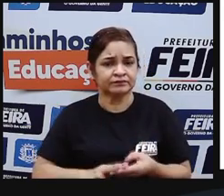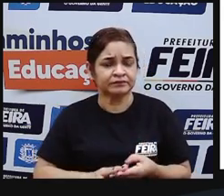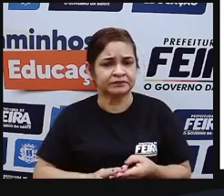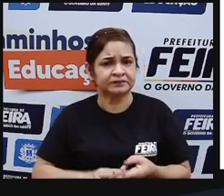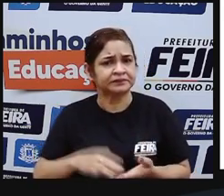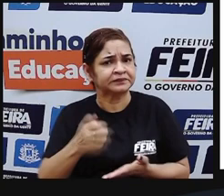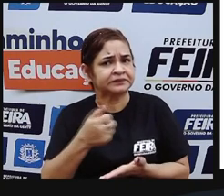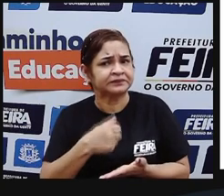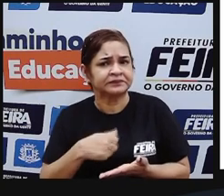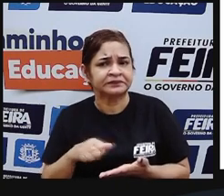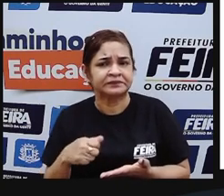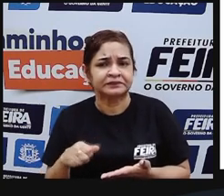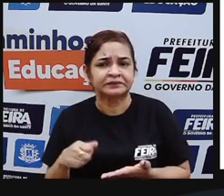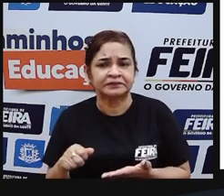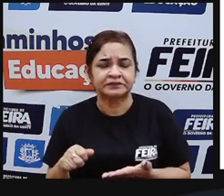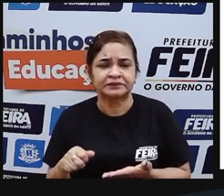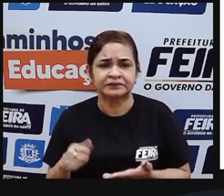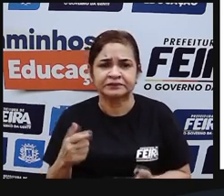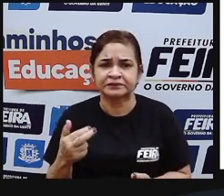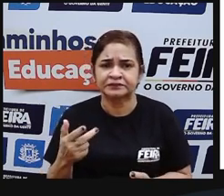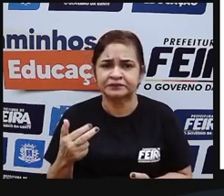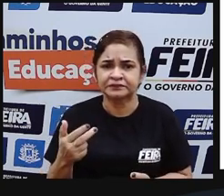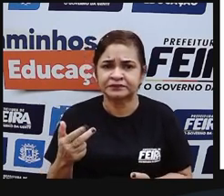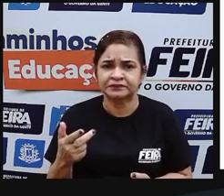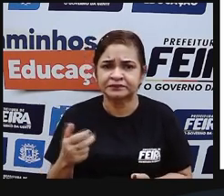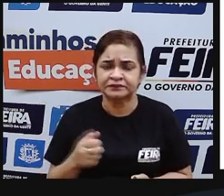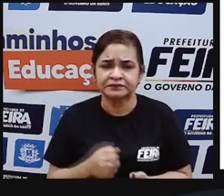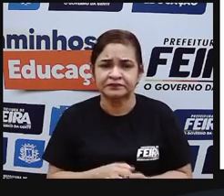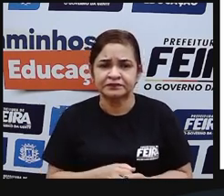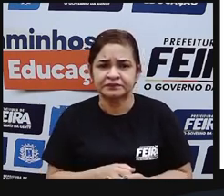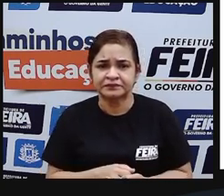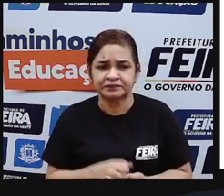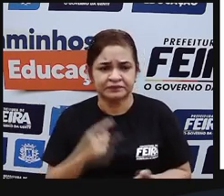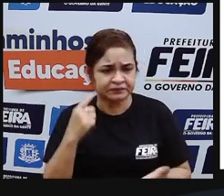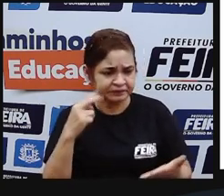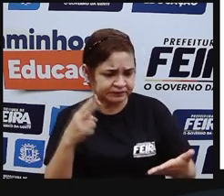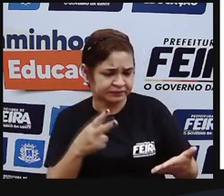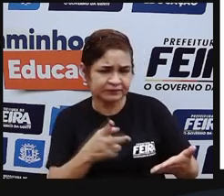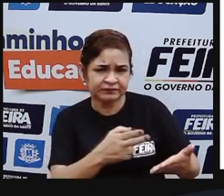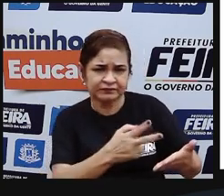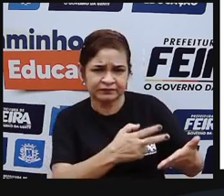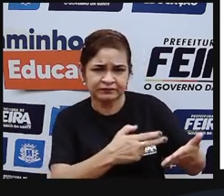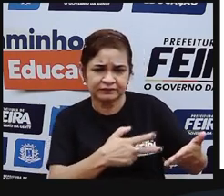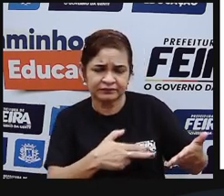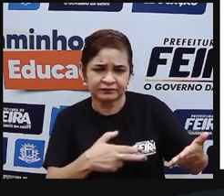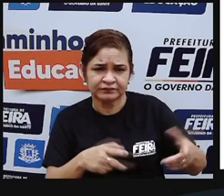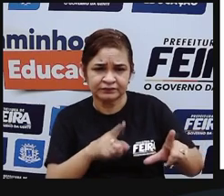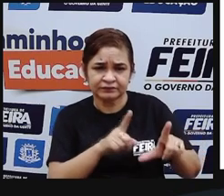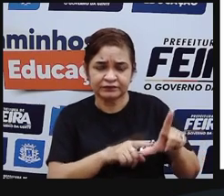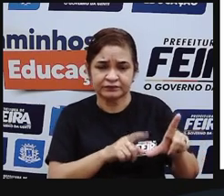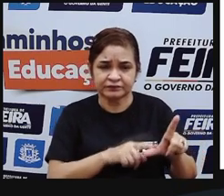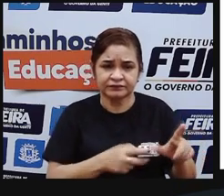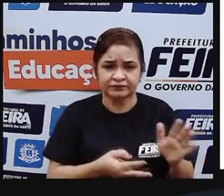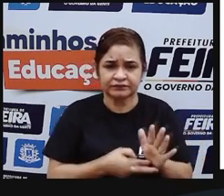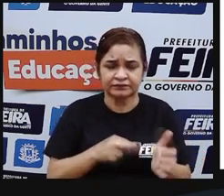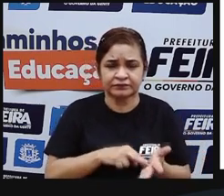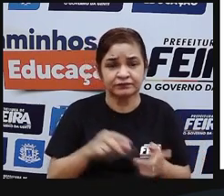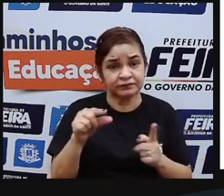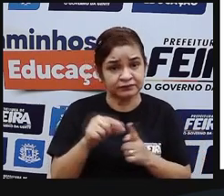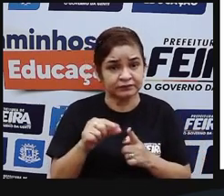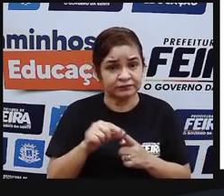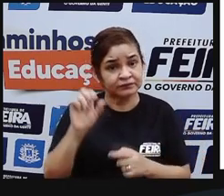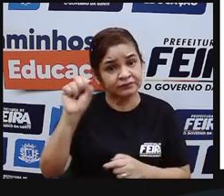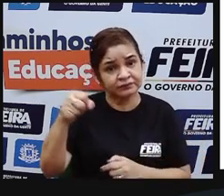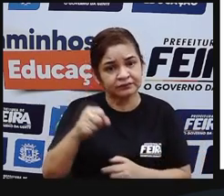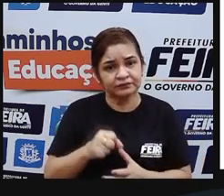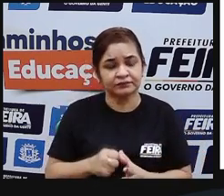hieróglifica como no Egito com aqueles símbolos que pareciam desenhos e que significavam palavras exatamente